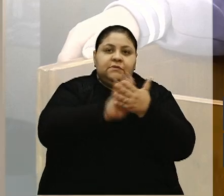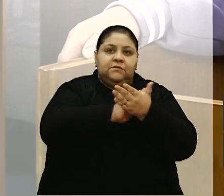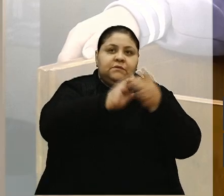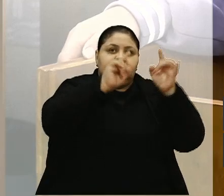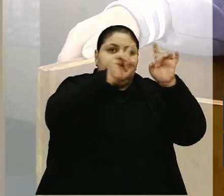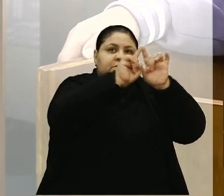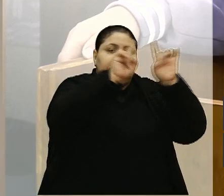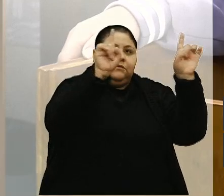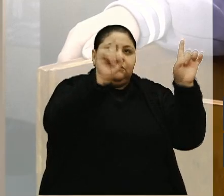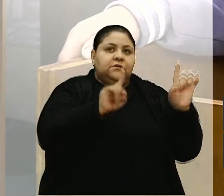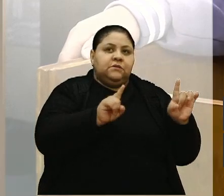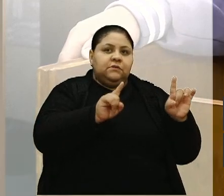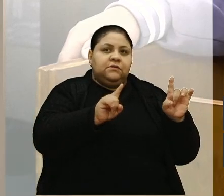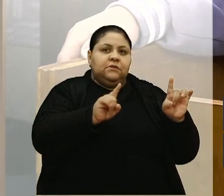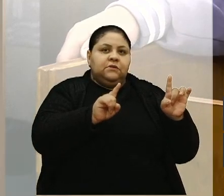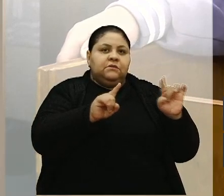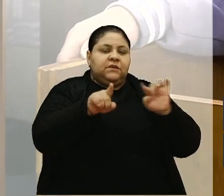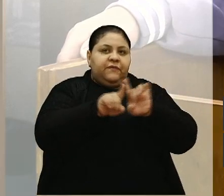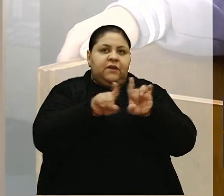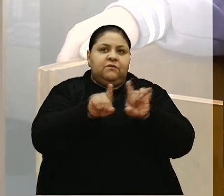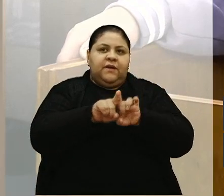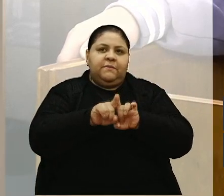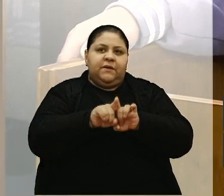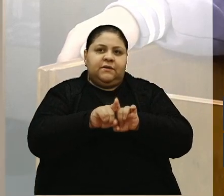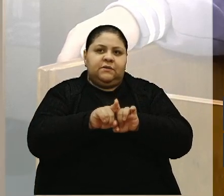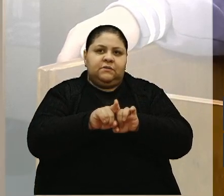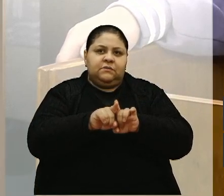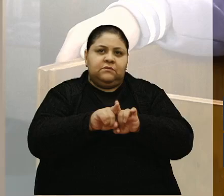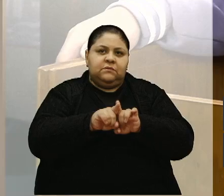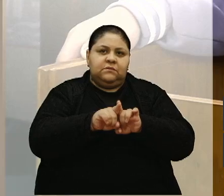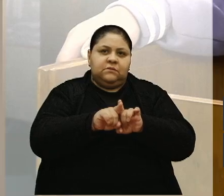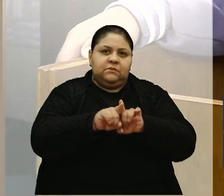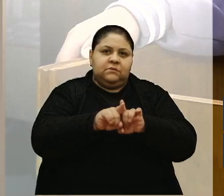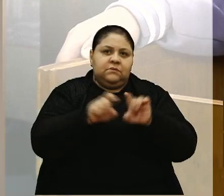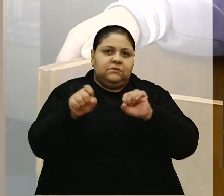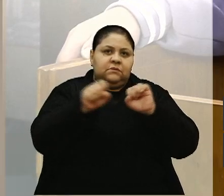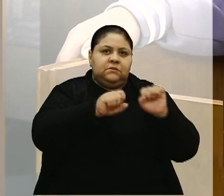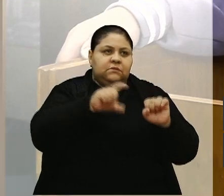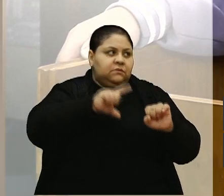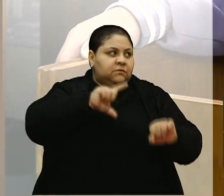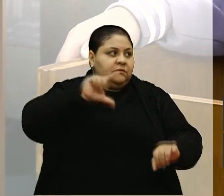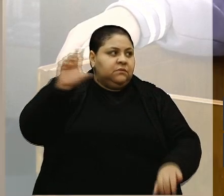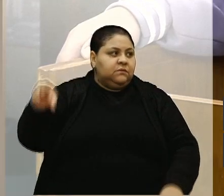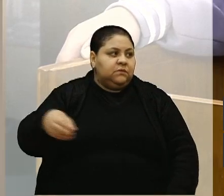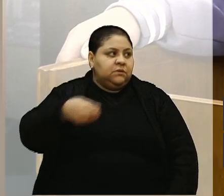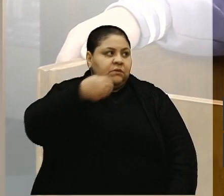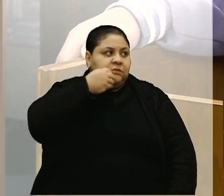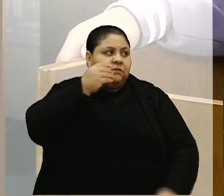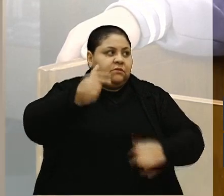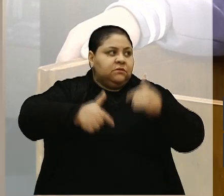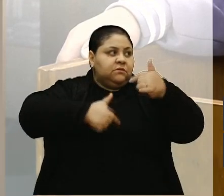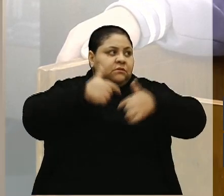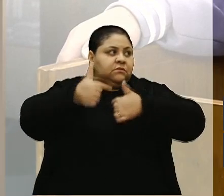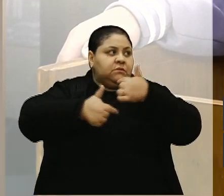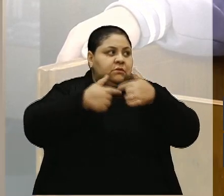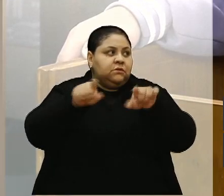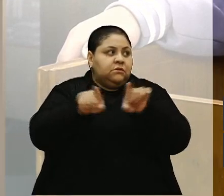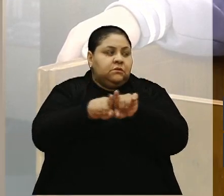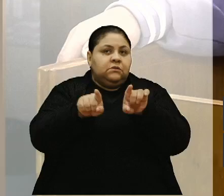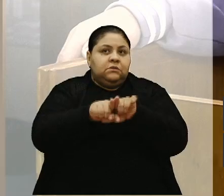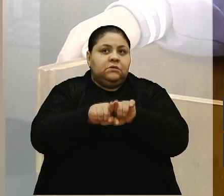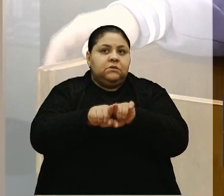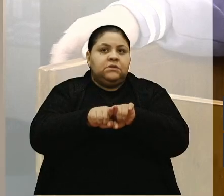40 horas extras, podem ter oportunidades, sim, trabalhando corretamente,